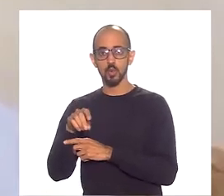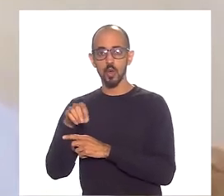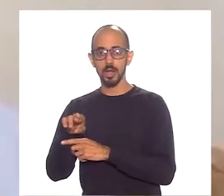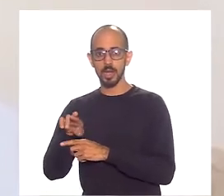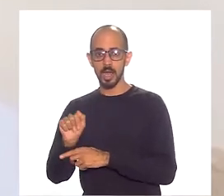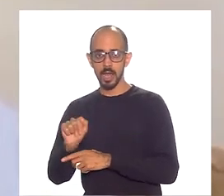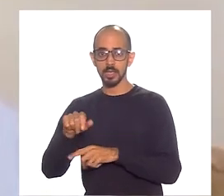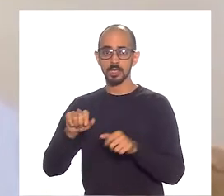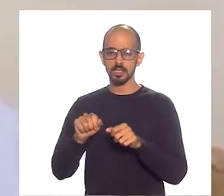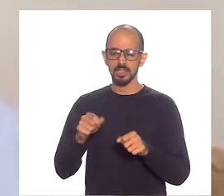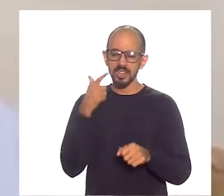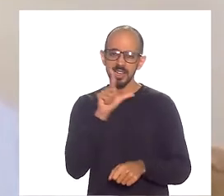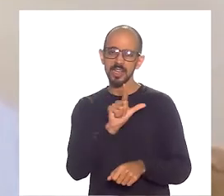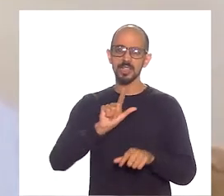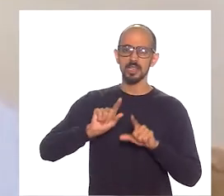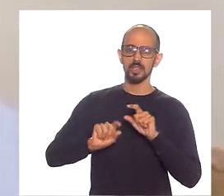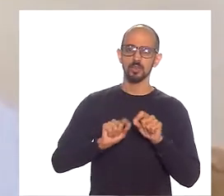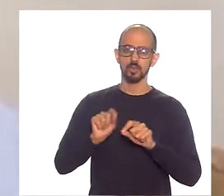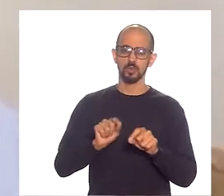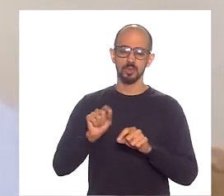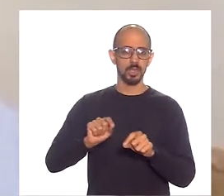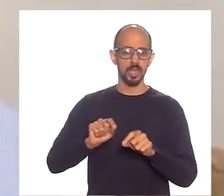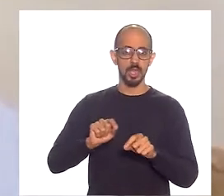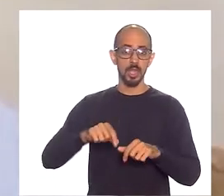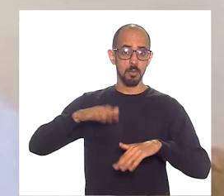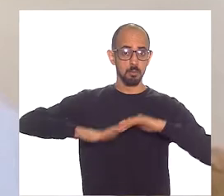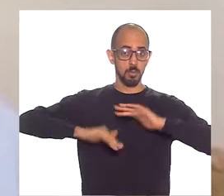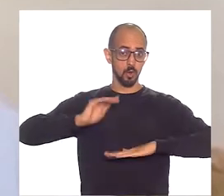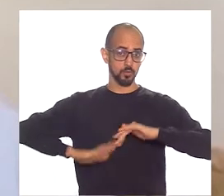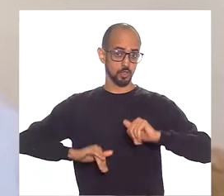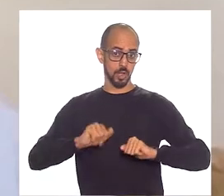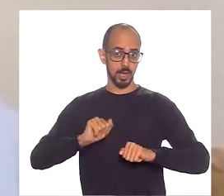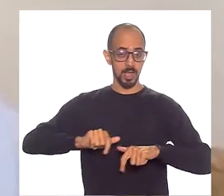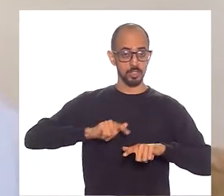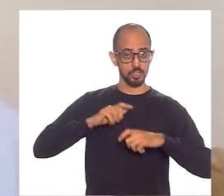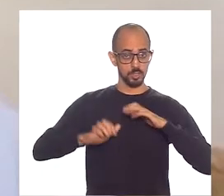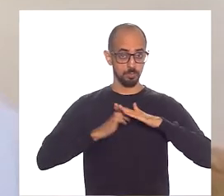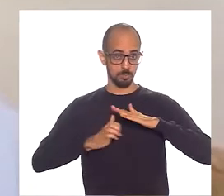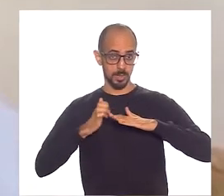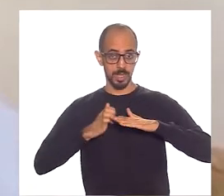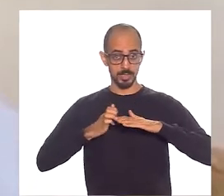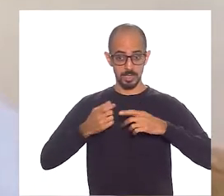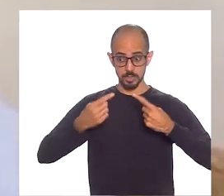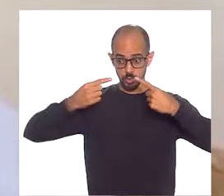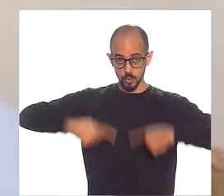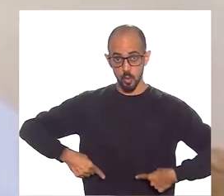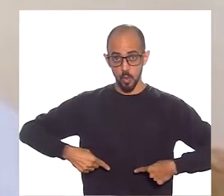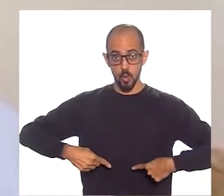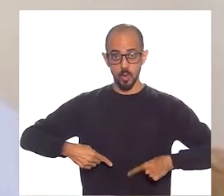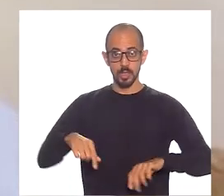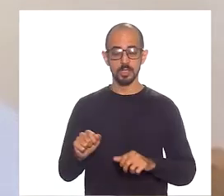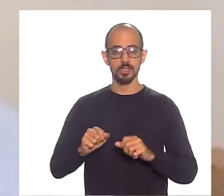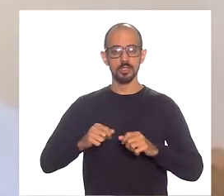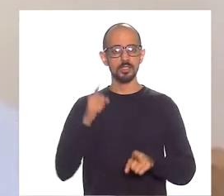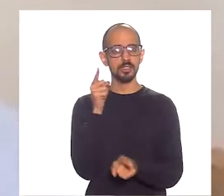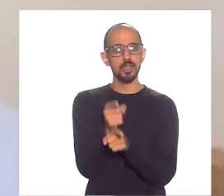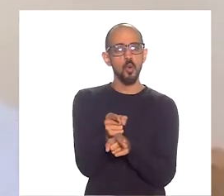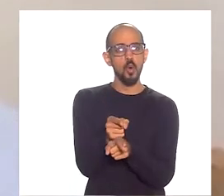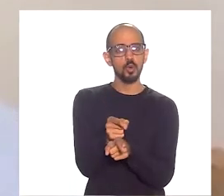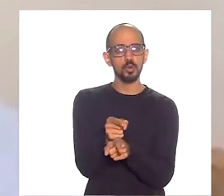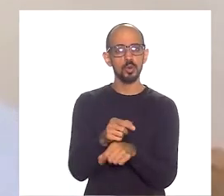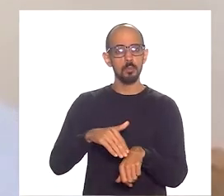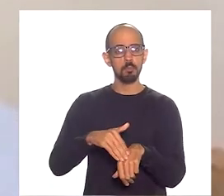imaginávamos. São profissionais de empresas concorrentes que se encontram numa mentoria. O aumento do número de mulheres